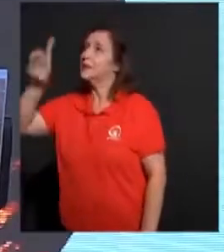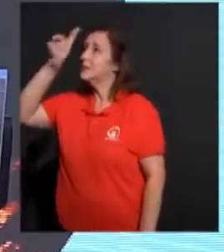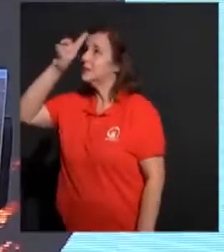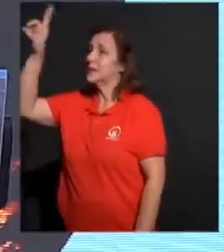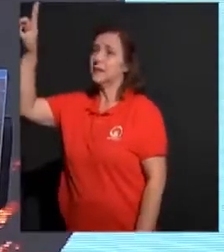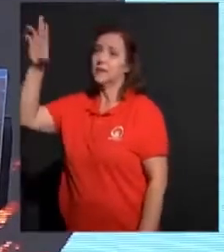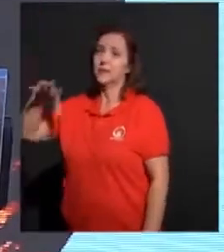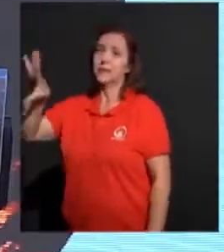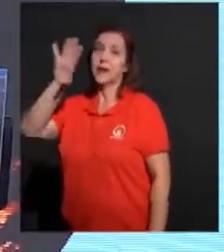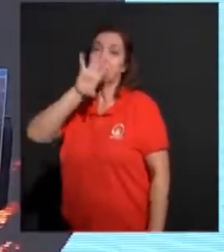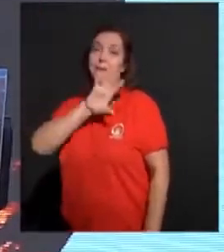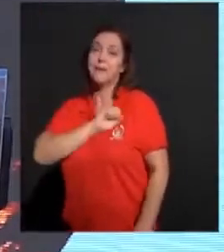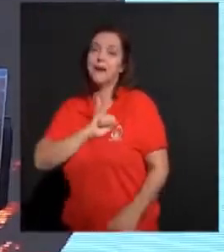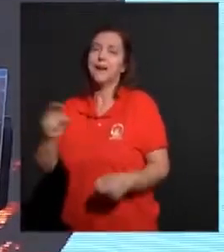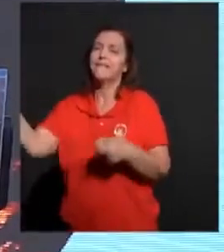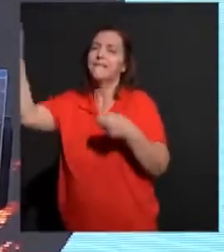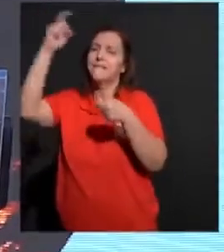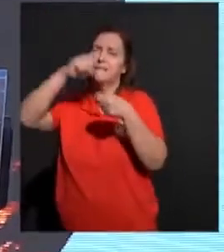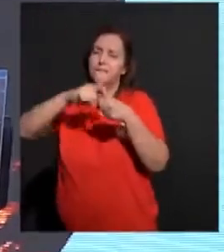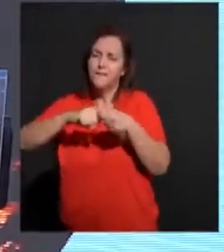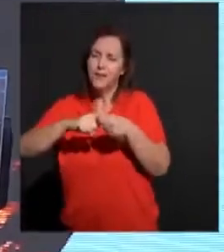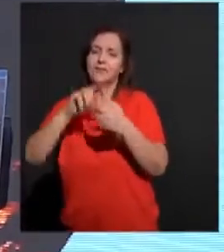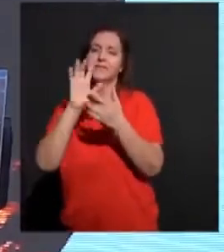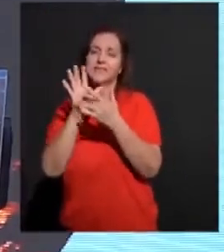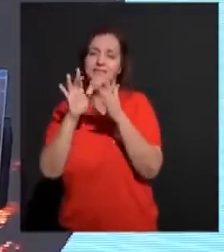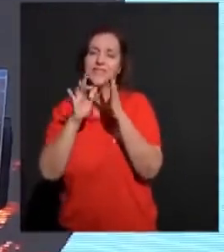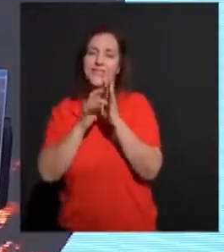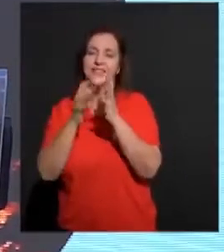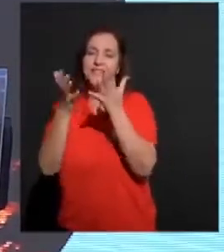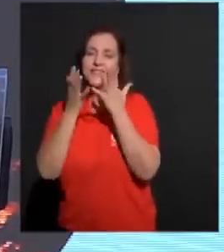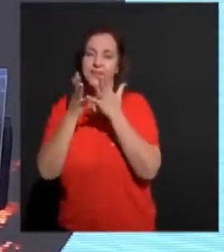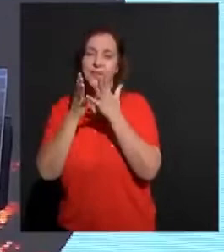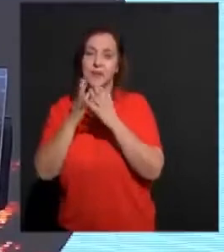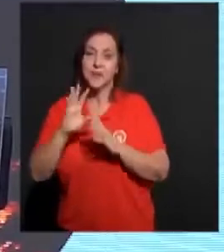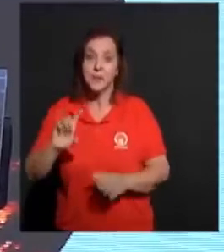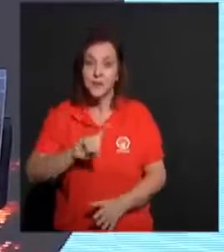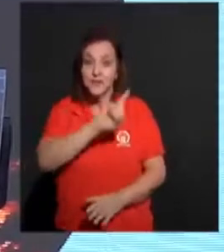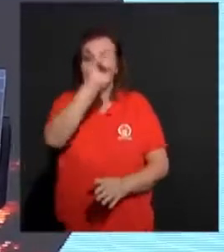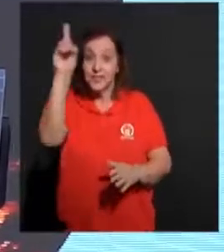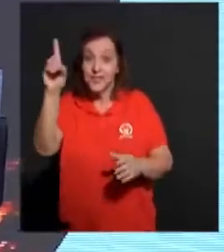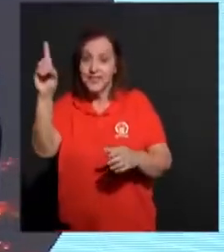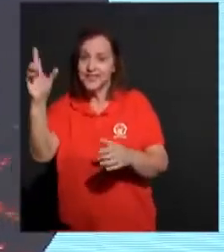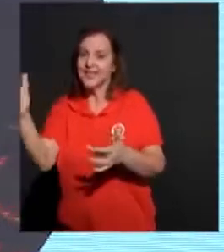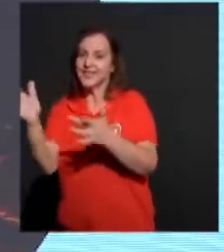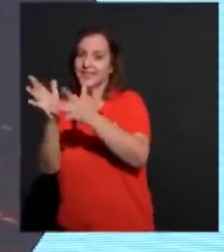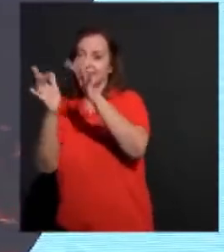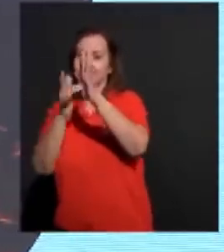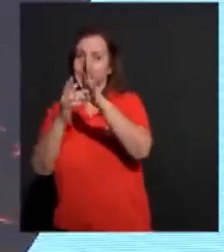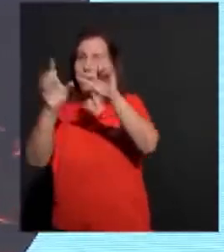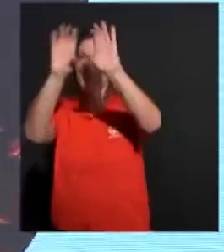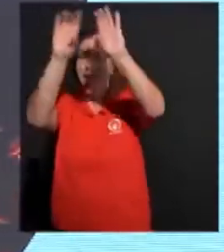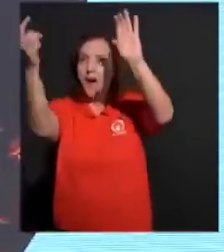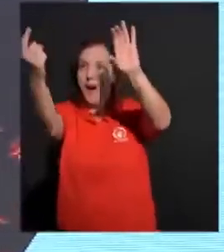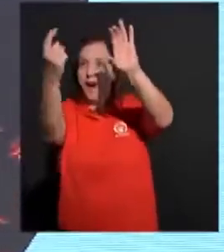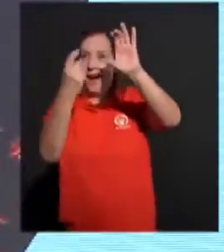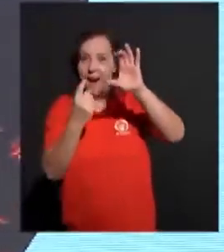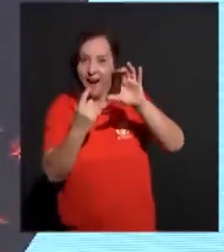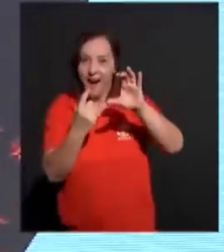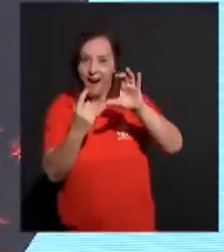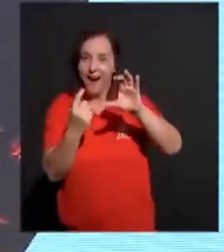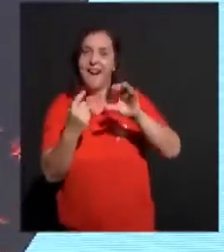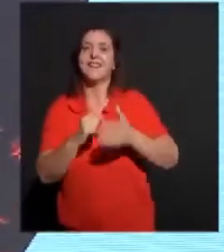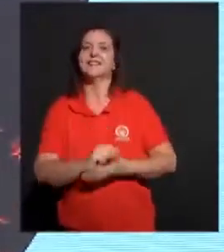E amor pela vinda dEle. Para que quando o grande dia chegar. Quando o grande dia chegar.